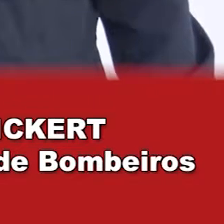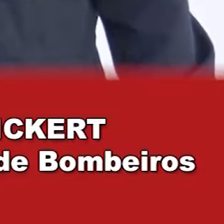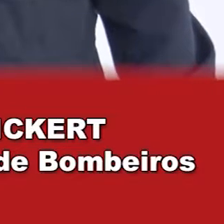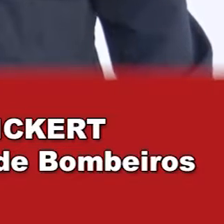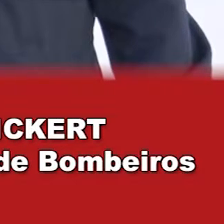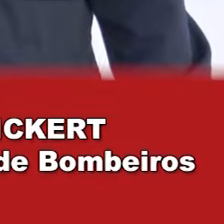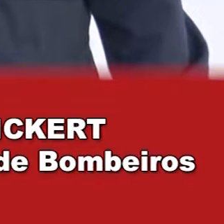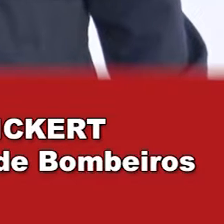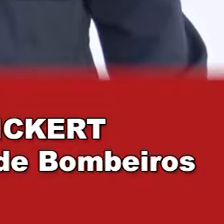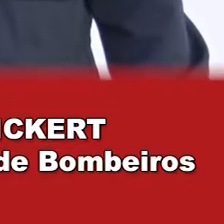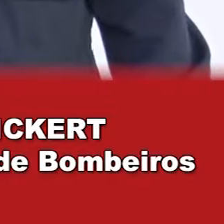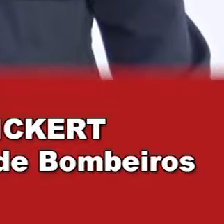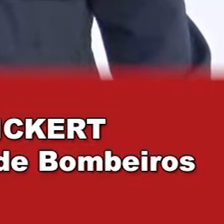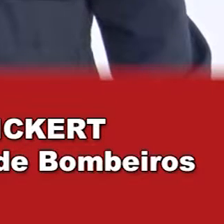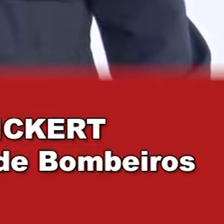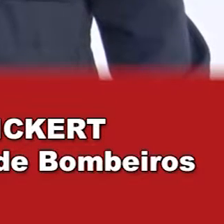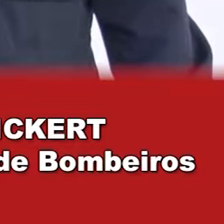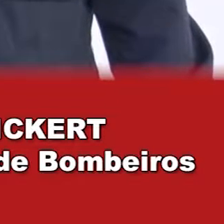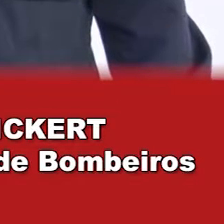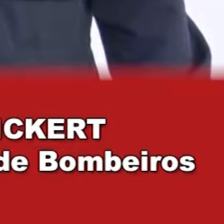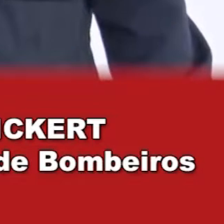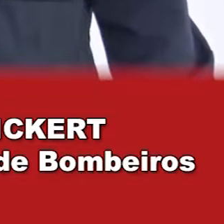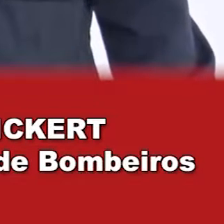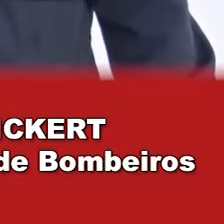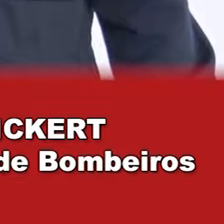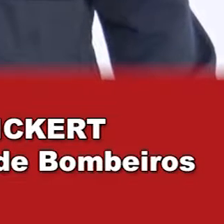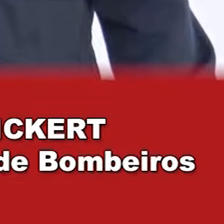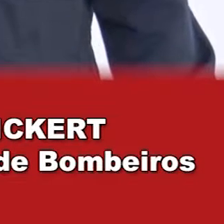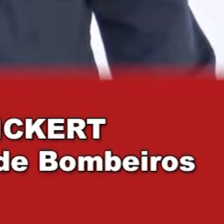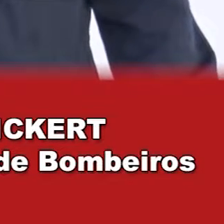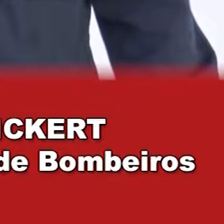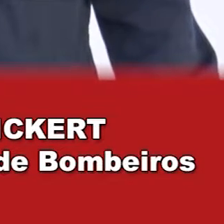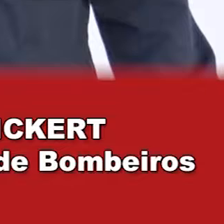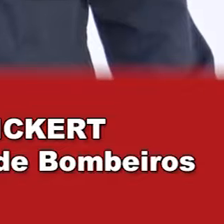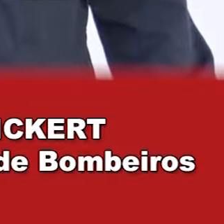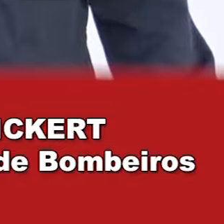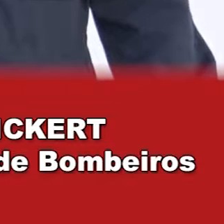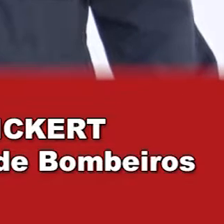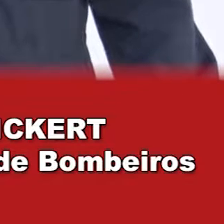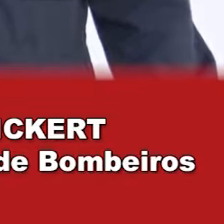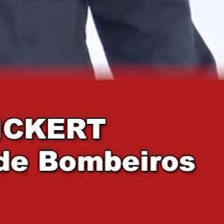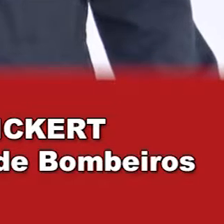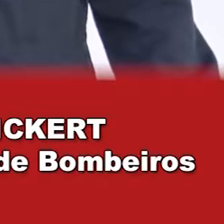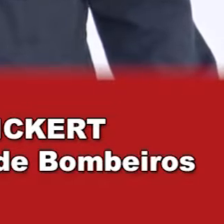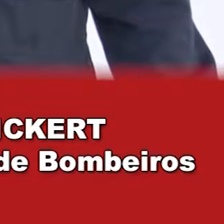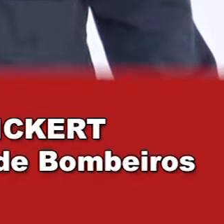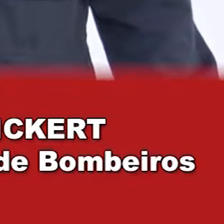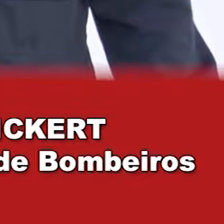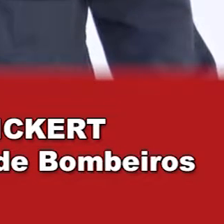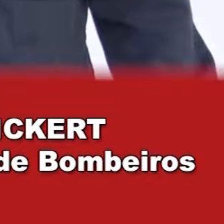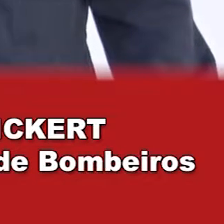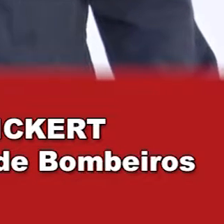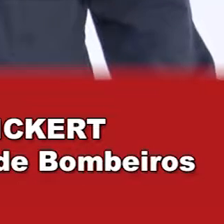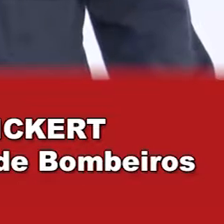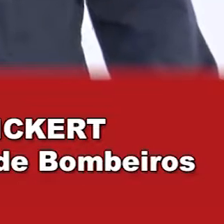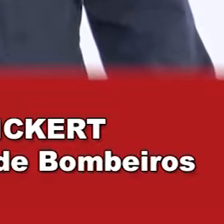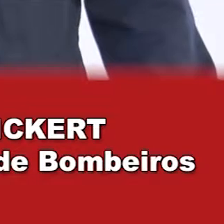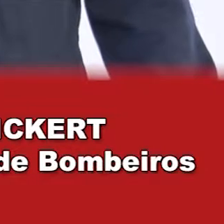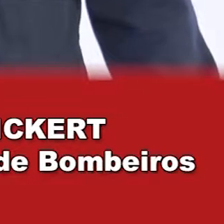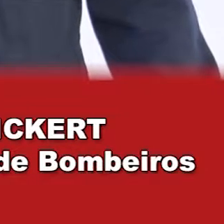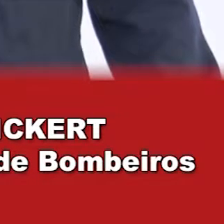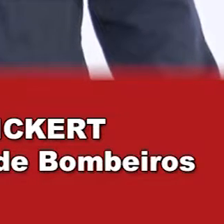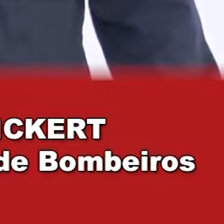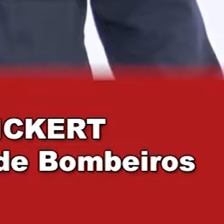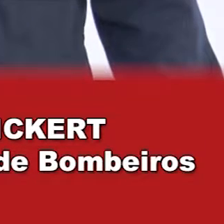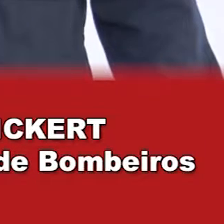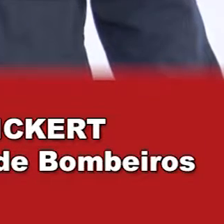No período de aulas, muitas pessoas têm o hábito de passar trotes para a polícia, para os bombeiros. Não sabem